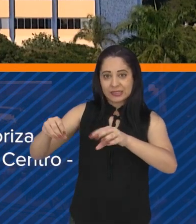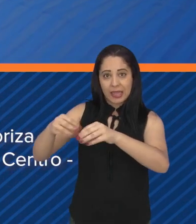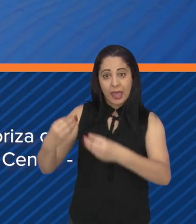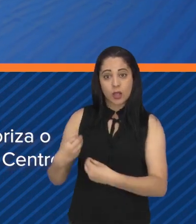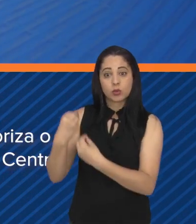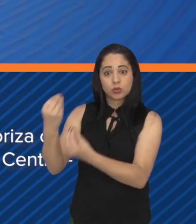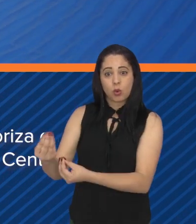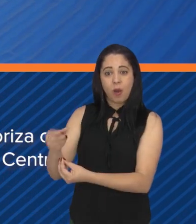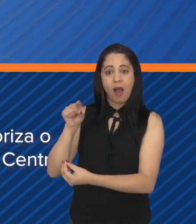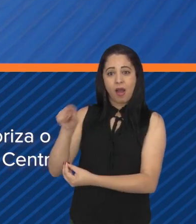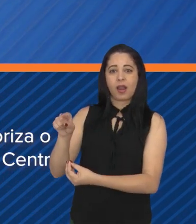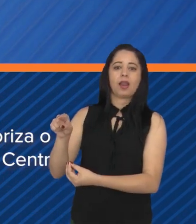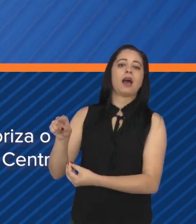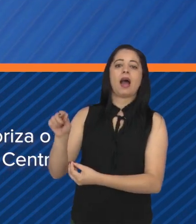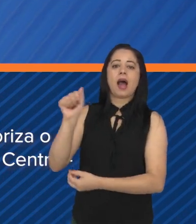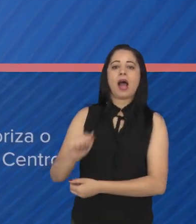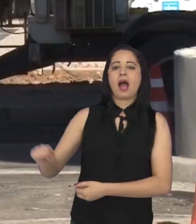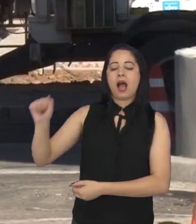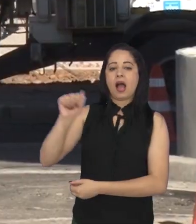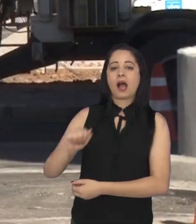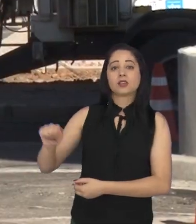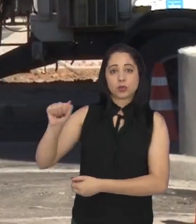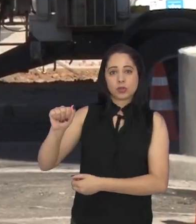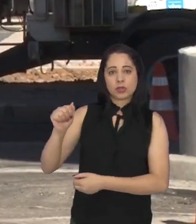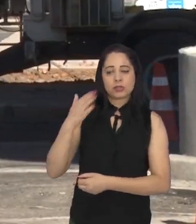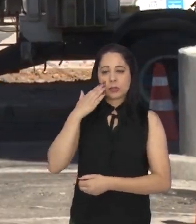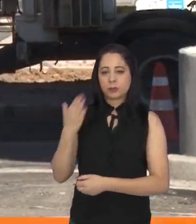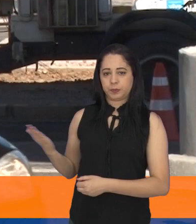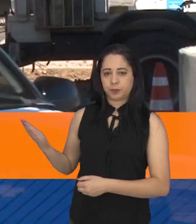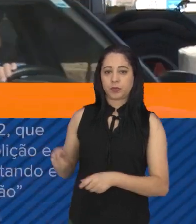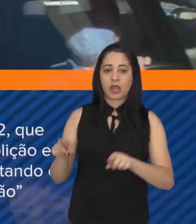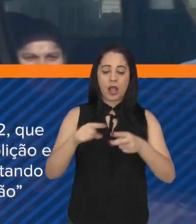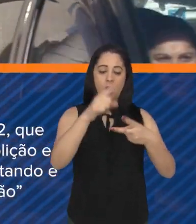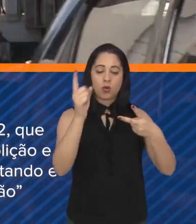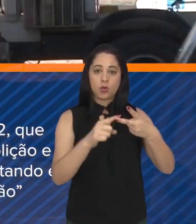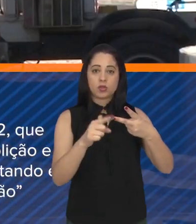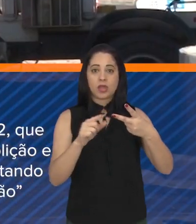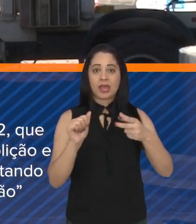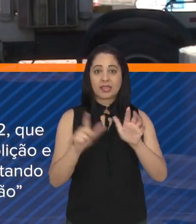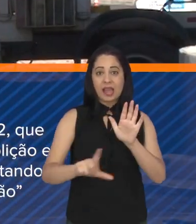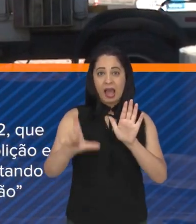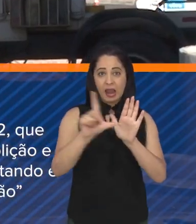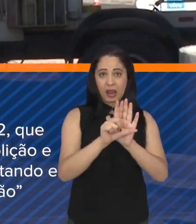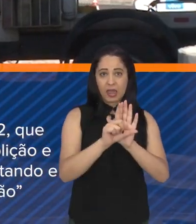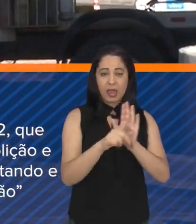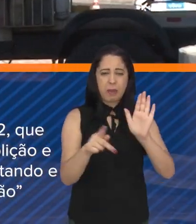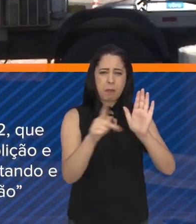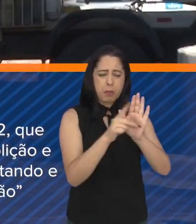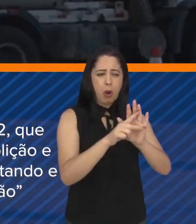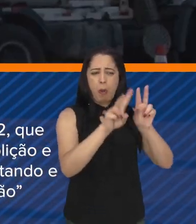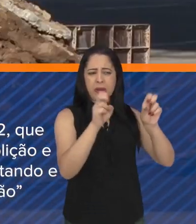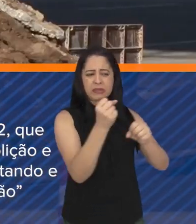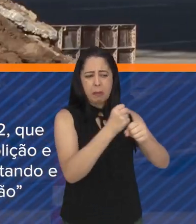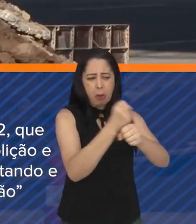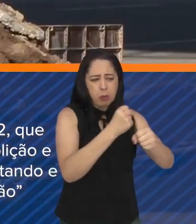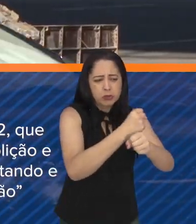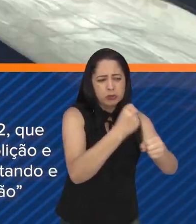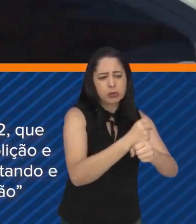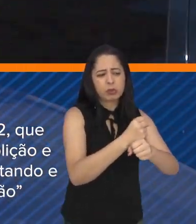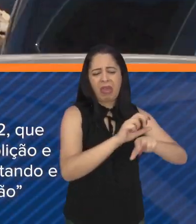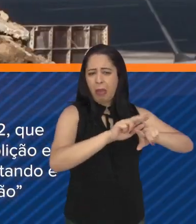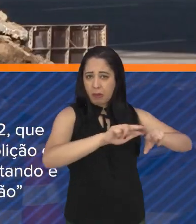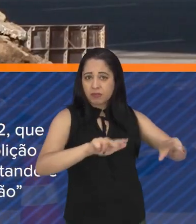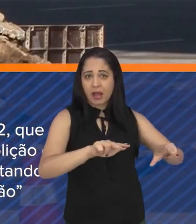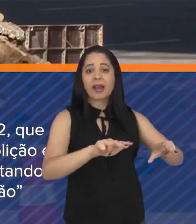município para o Lions Club de São José. O segundo altera a lei complementar que rege a construção, ampliação e